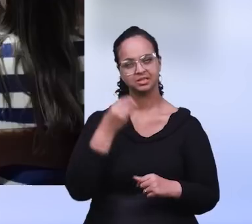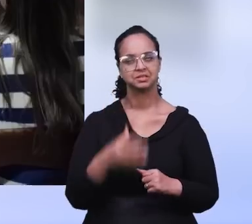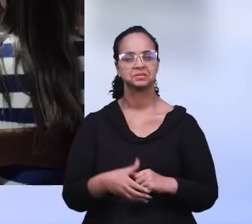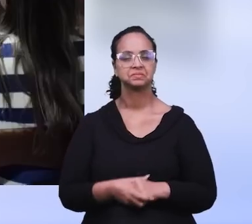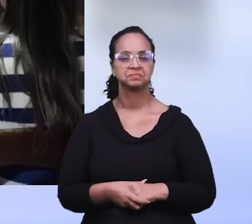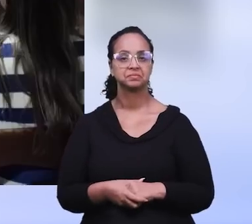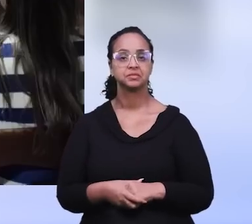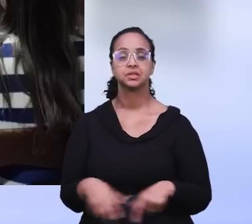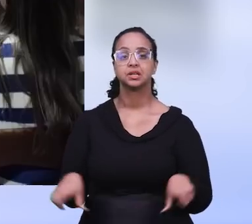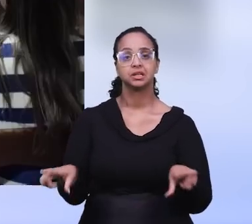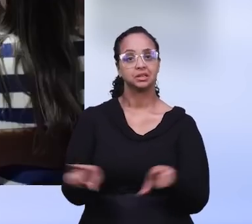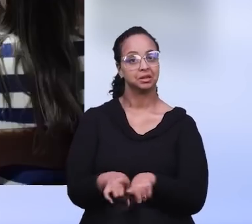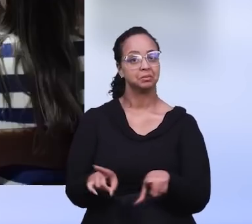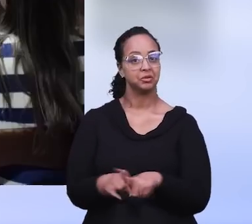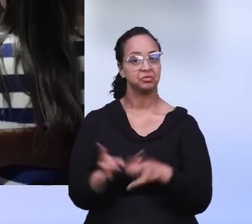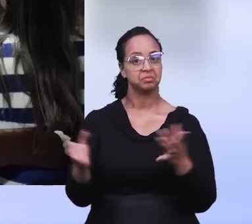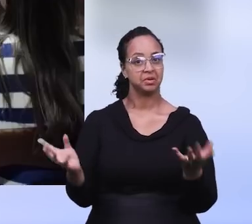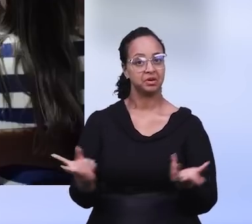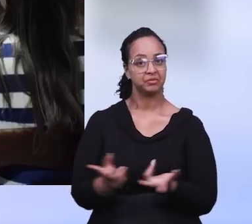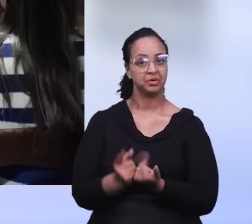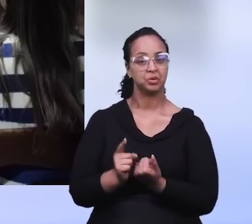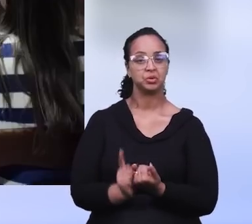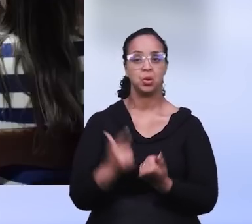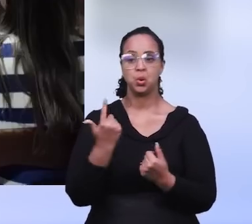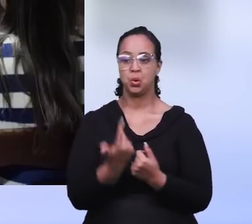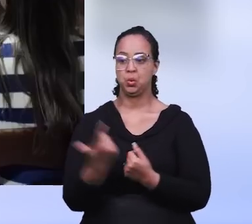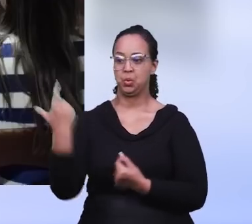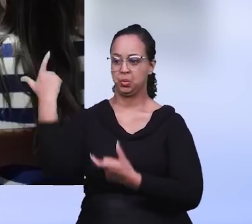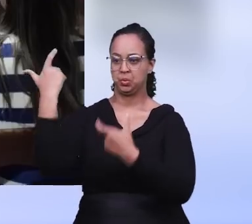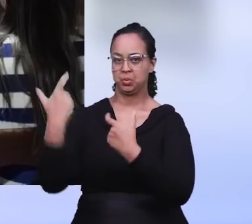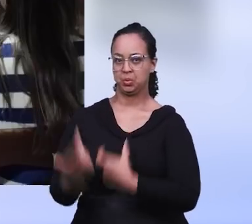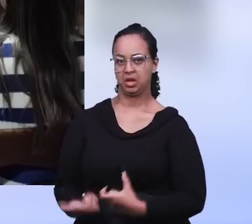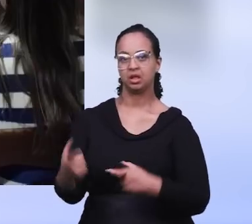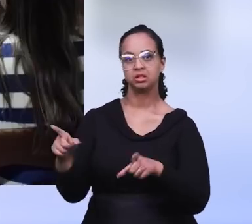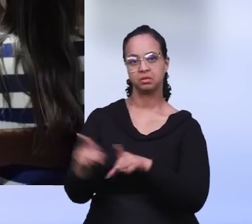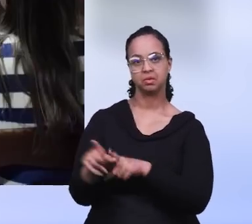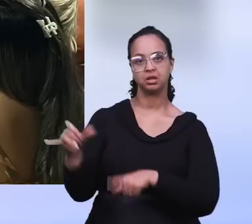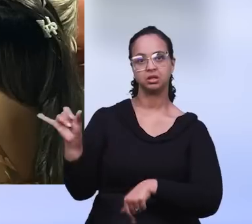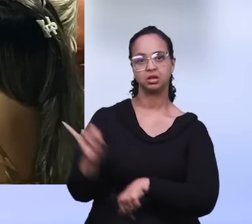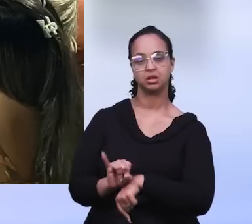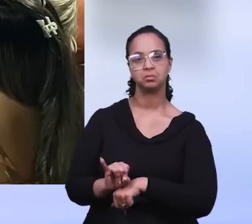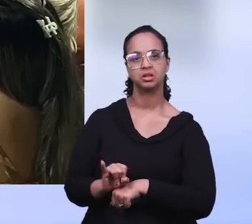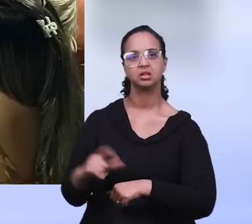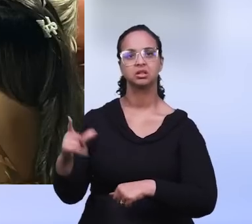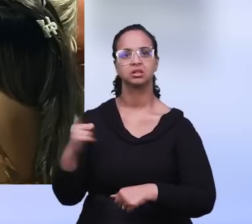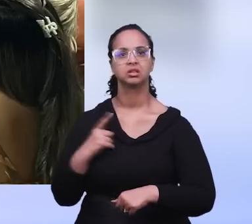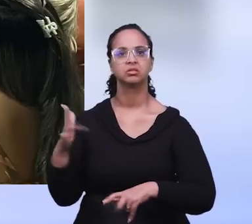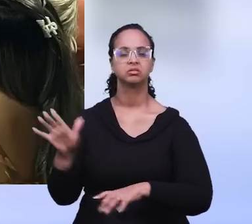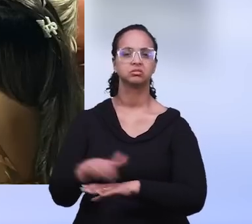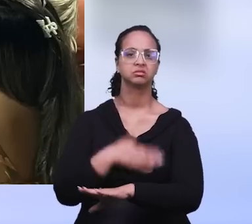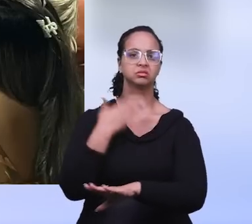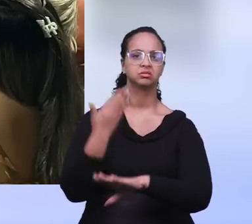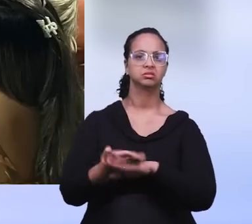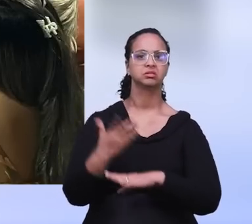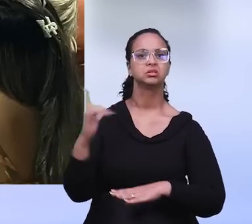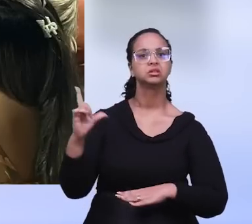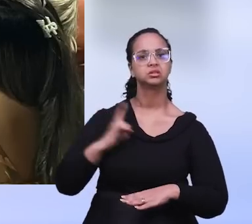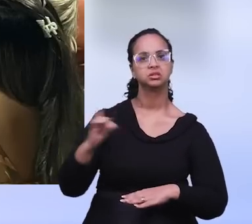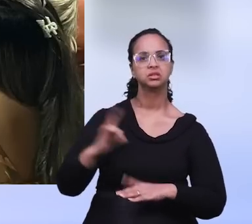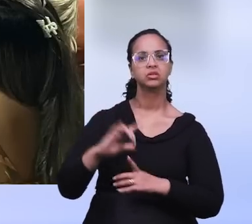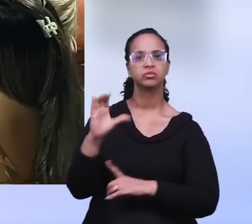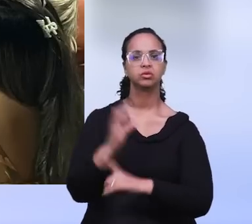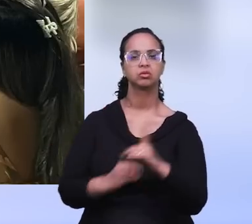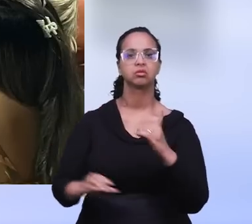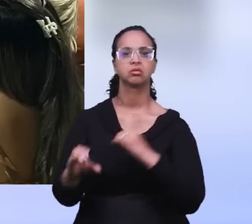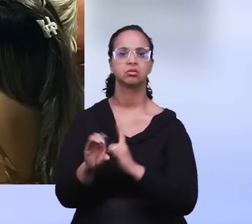A festa espiritual também foi grande na ICM Granja Lisboa, também na capital. Durante toda a semana, houve uma